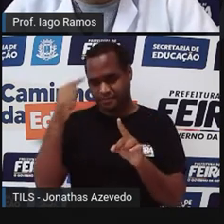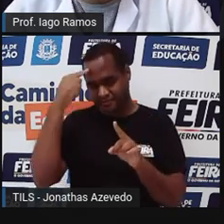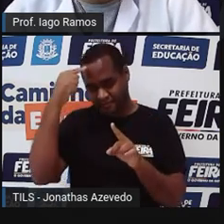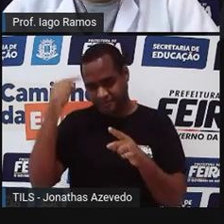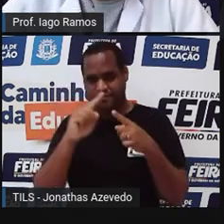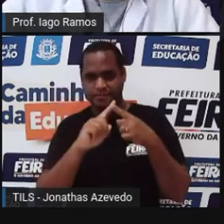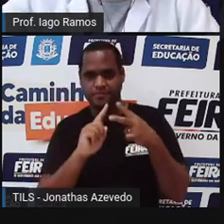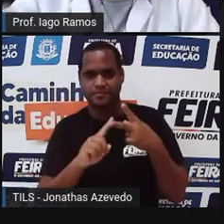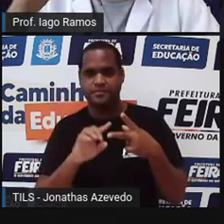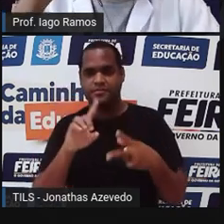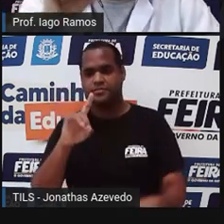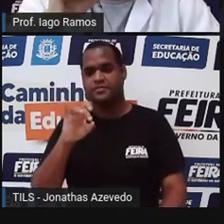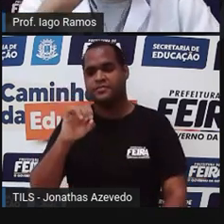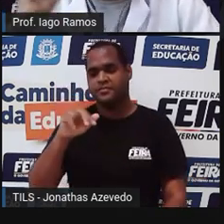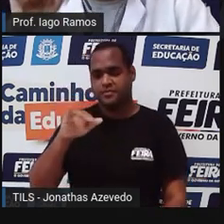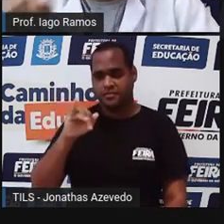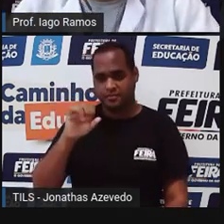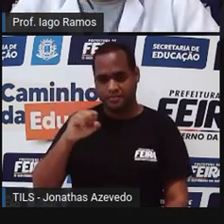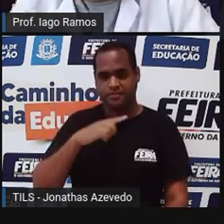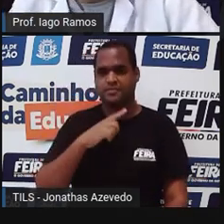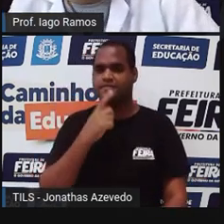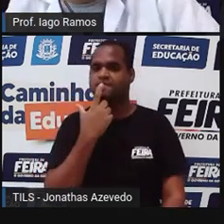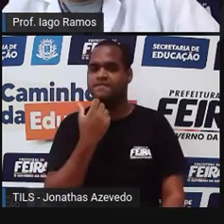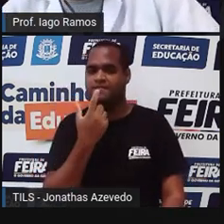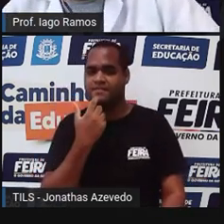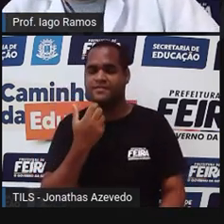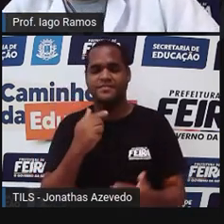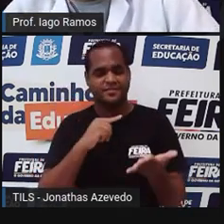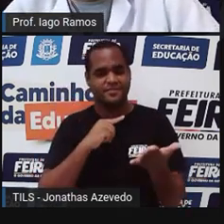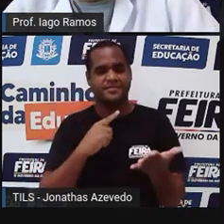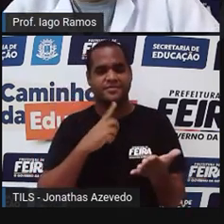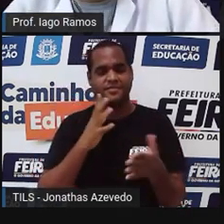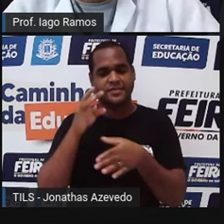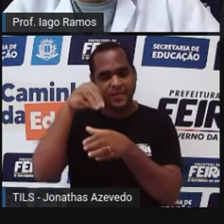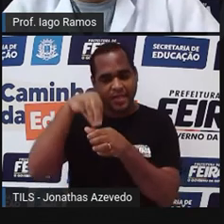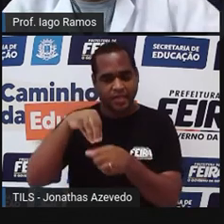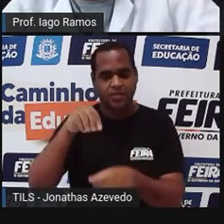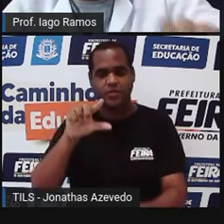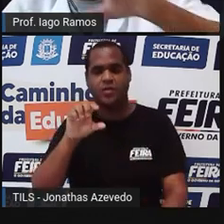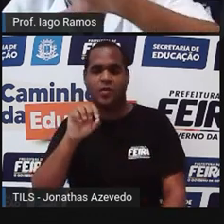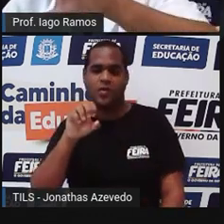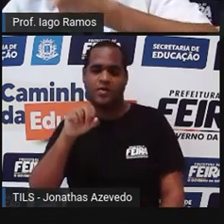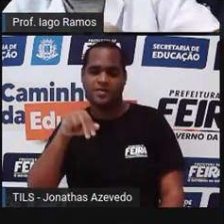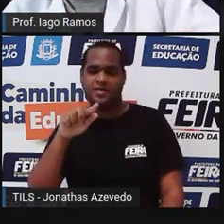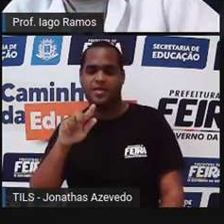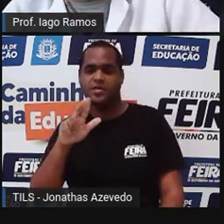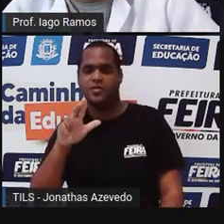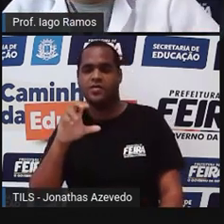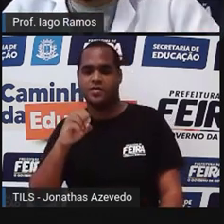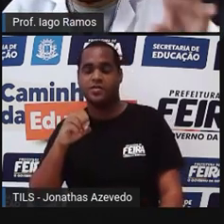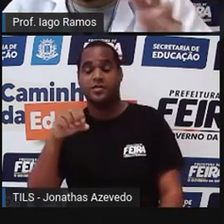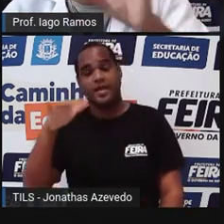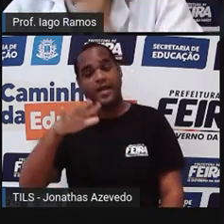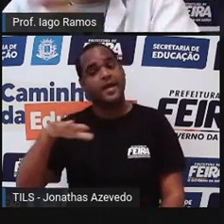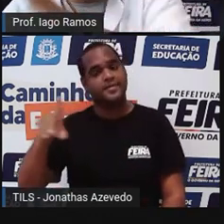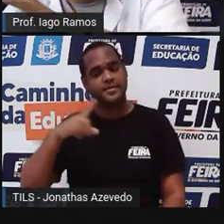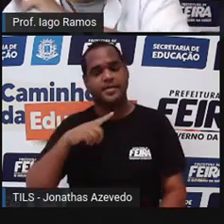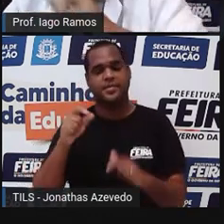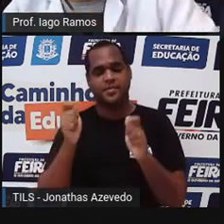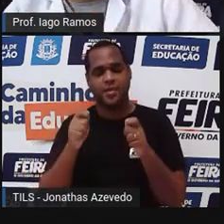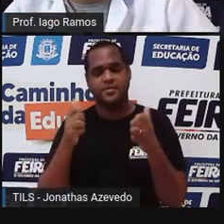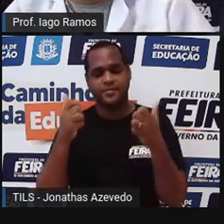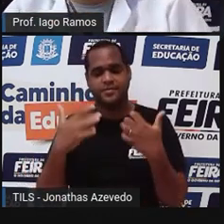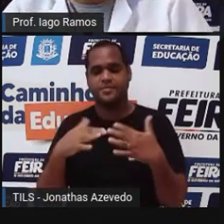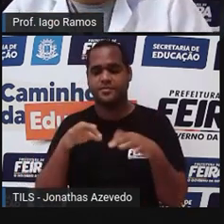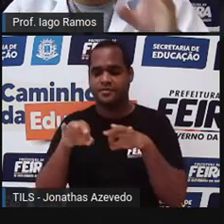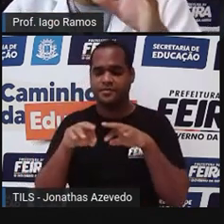das diagonais. E ali eu fiz as diagonais vermelhas ali dentro do losango, tá bom? Essa é a área de calcular o losango. Essa é a forma de calcular a área do